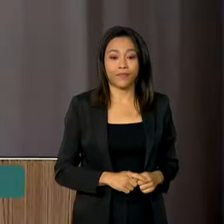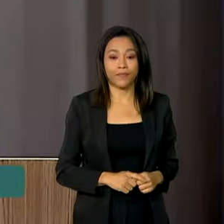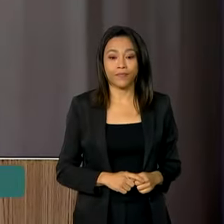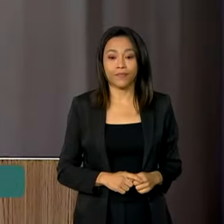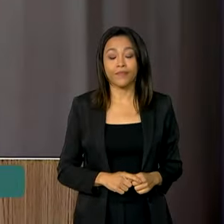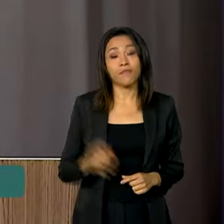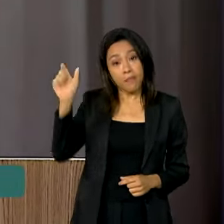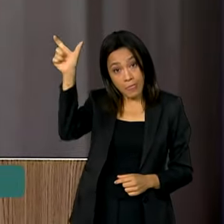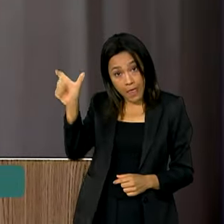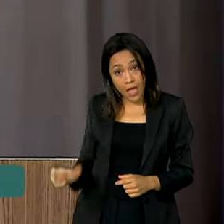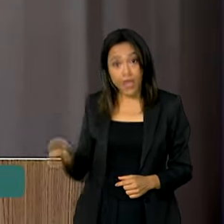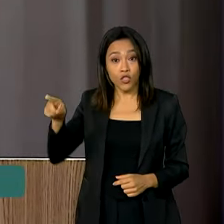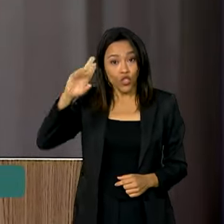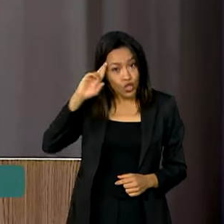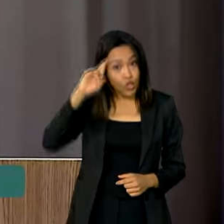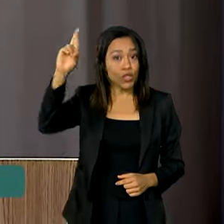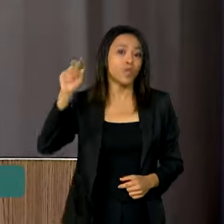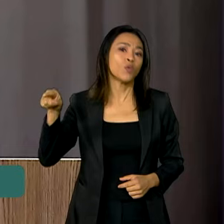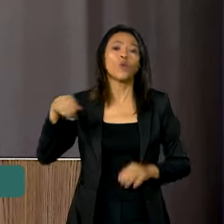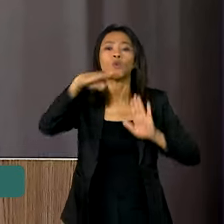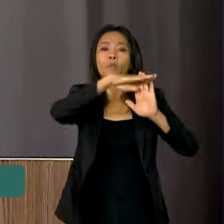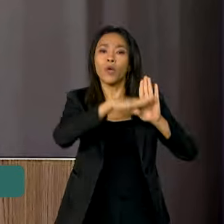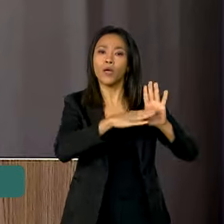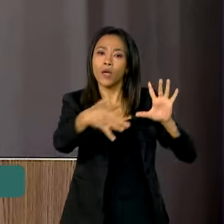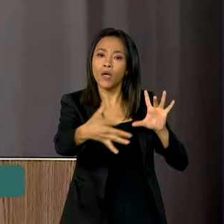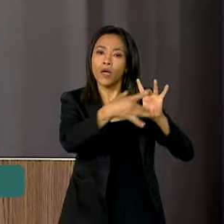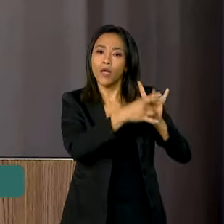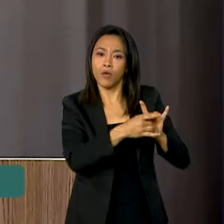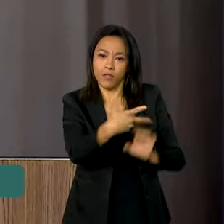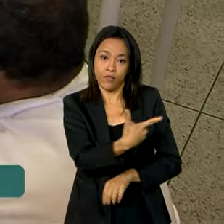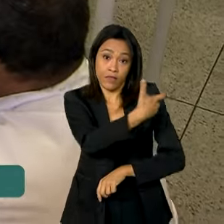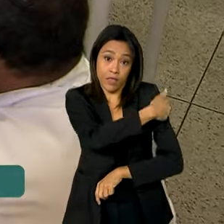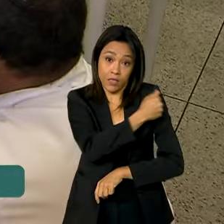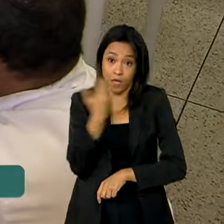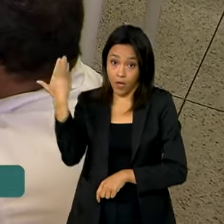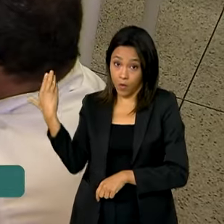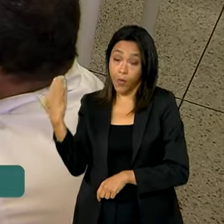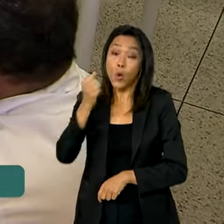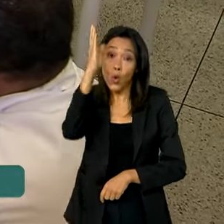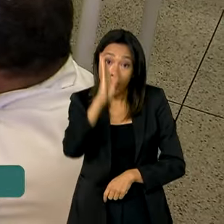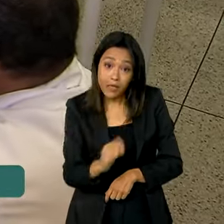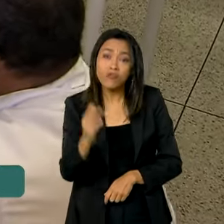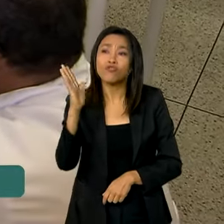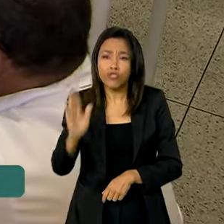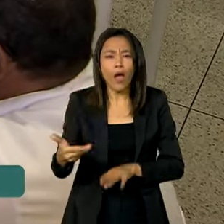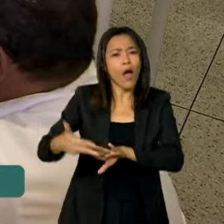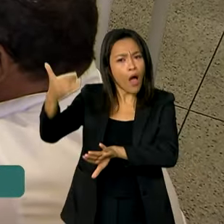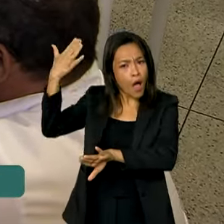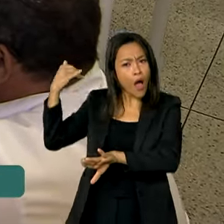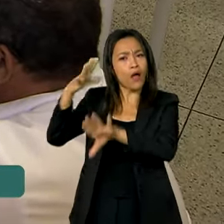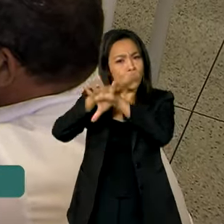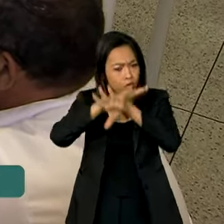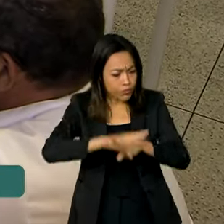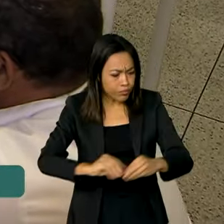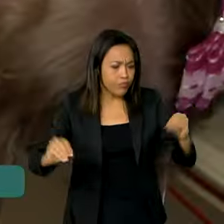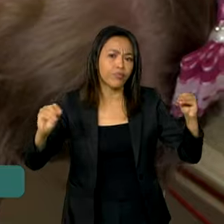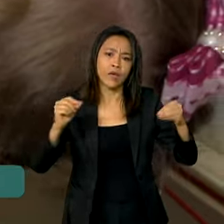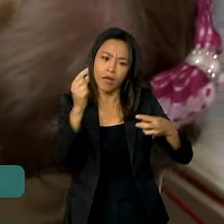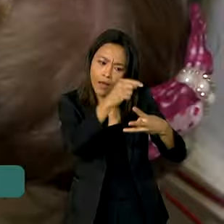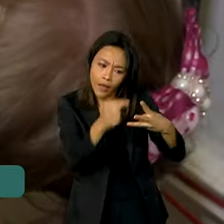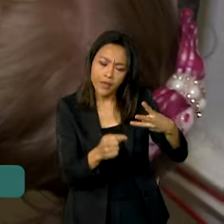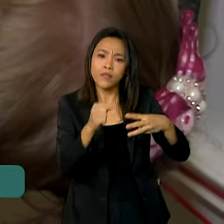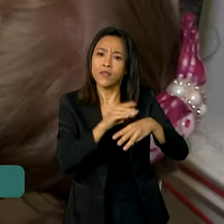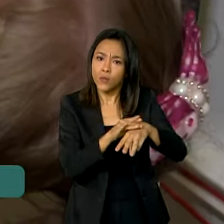De acordo com o diretor do Programa Nacional de Imunizações, o Brasil já tinha erradicado esses patógenos